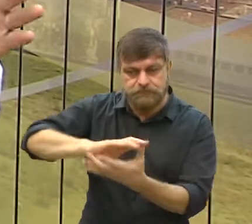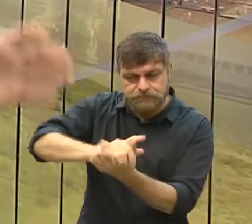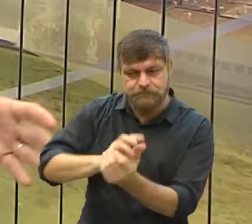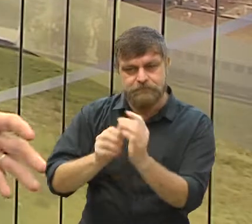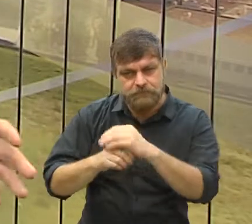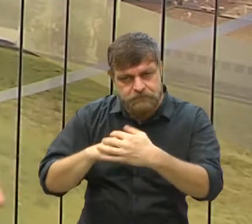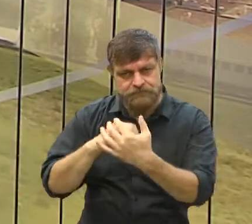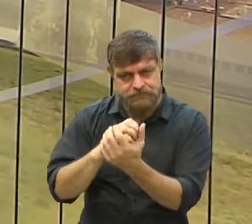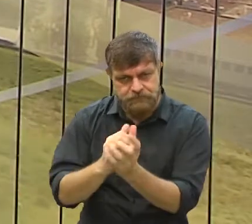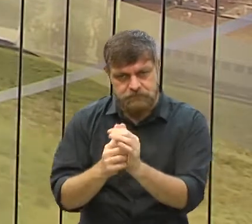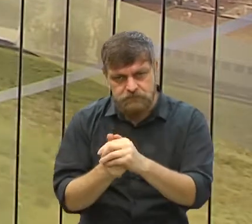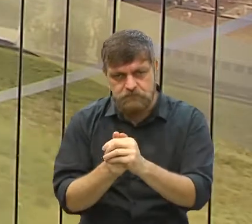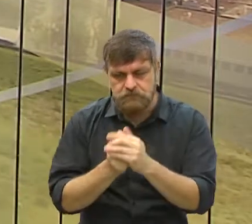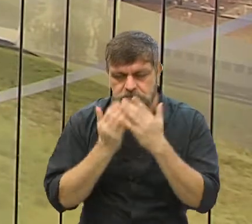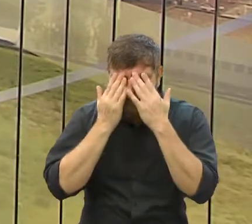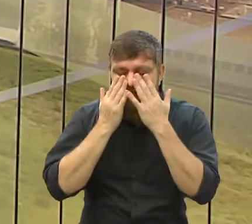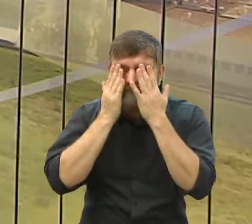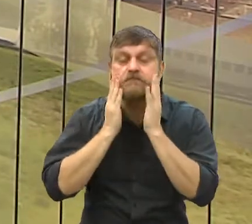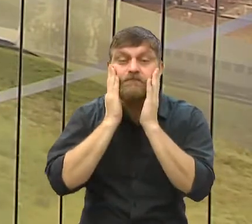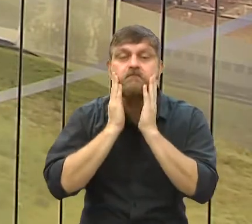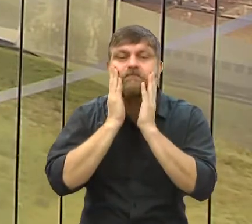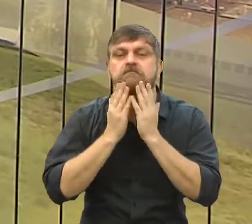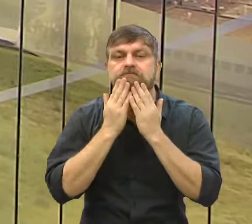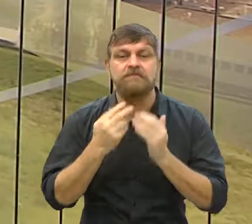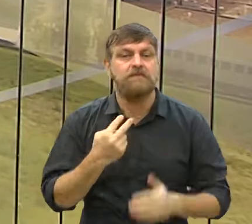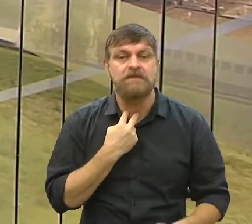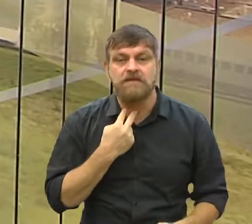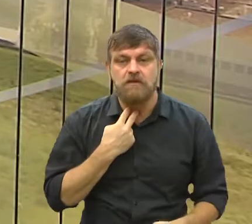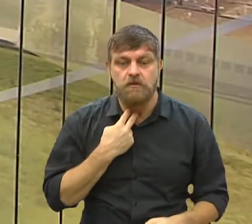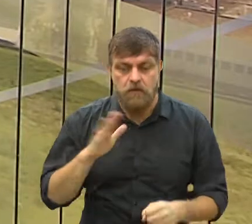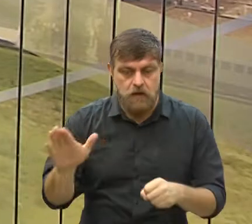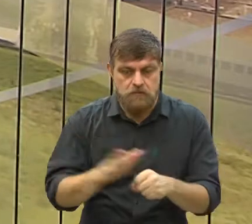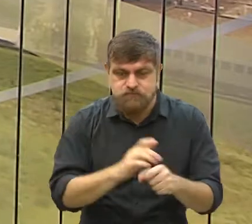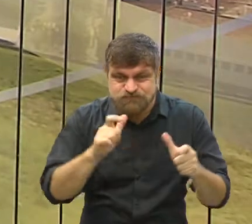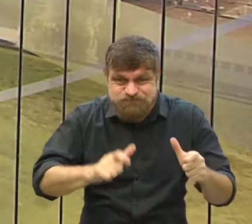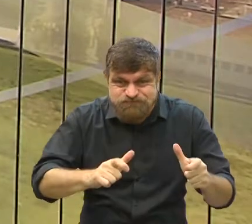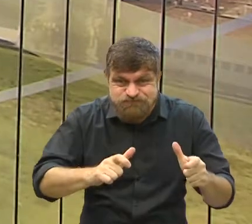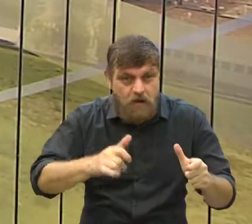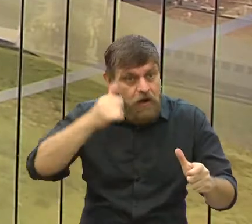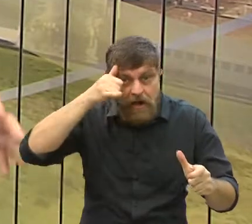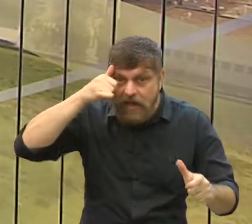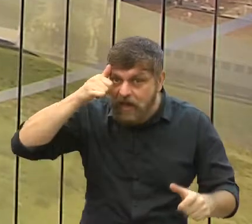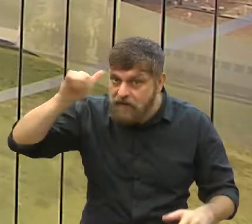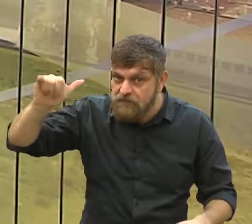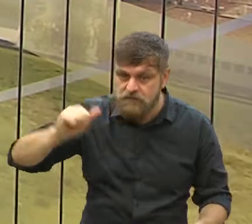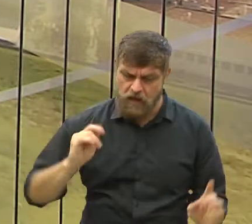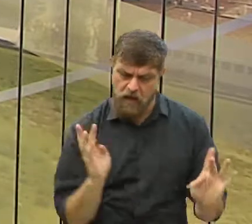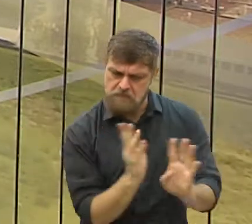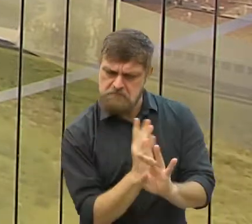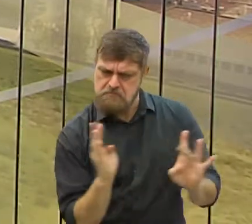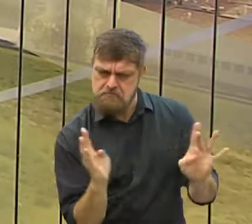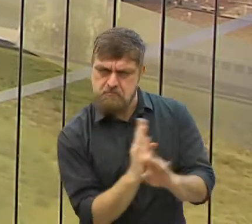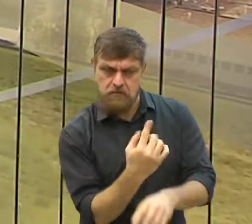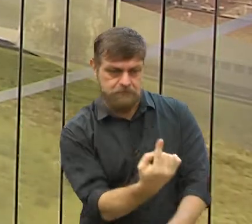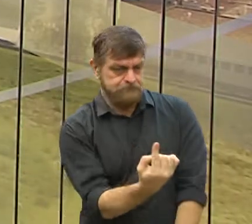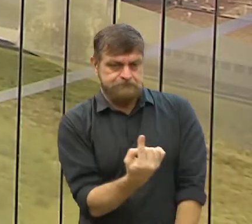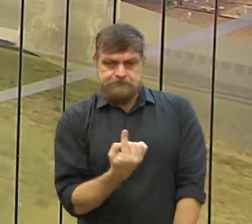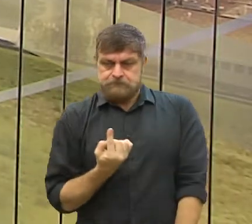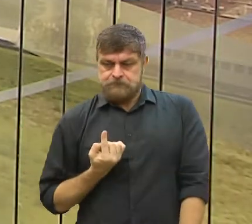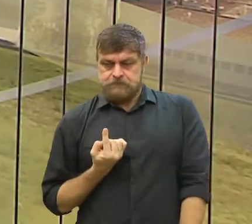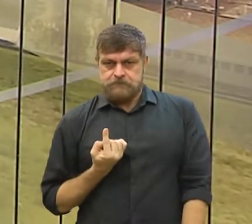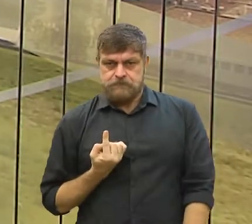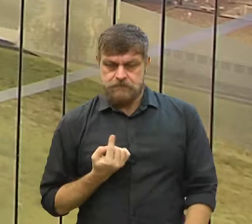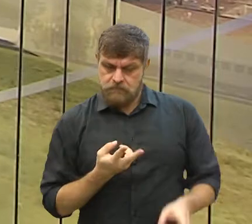hábito, higiene das mãos, higiene do rosto, nada de aglomerações, circulação e ambientes com